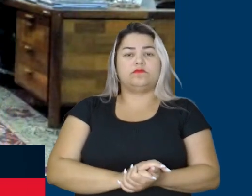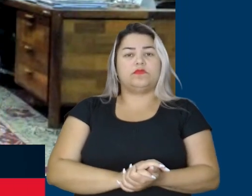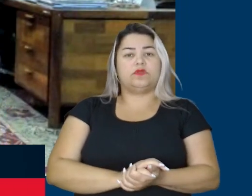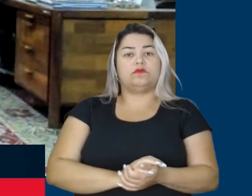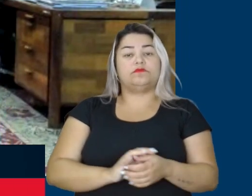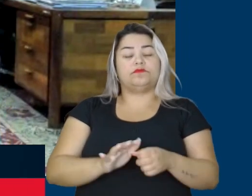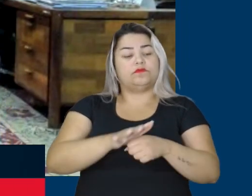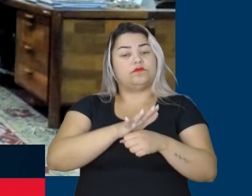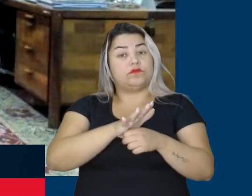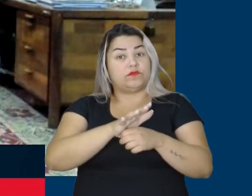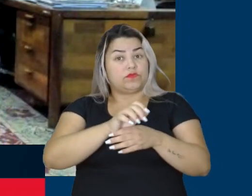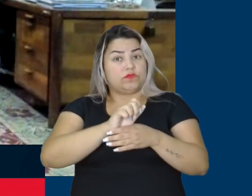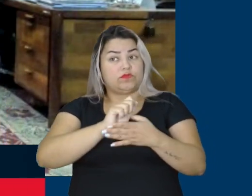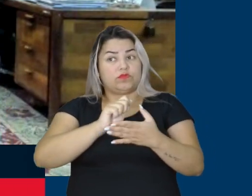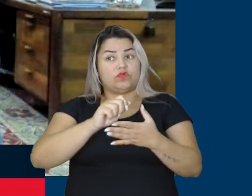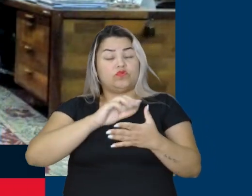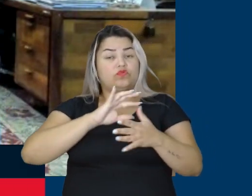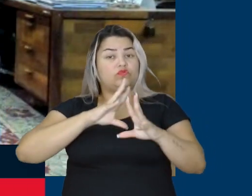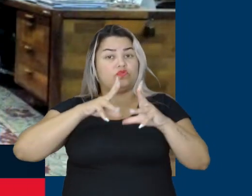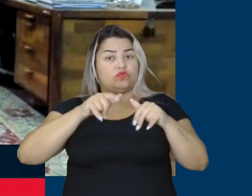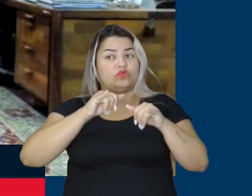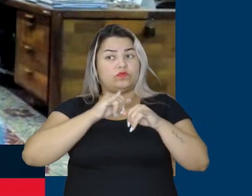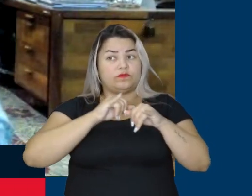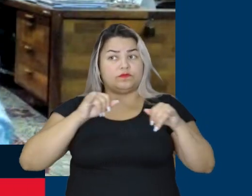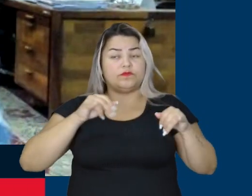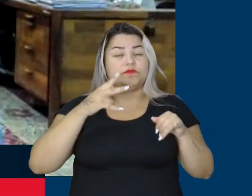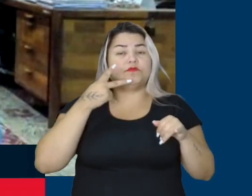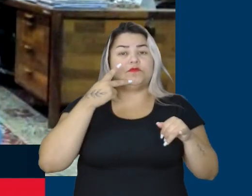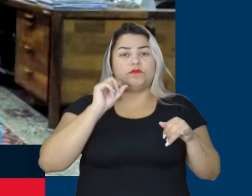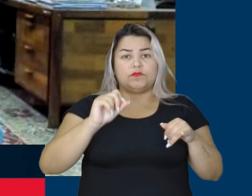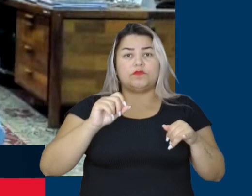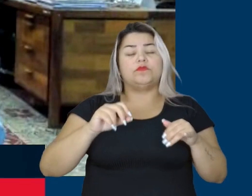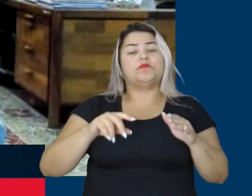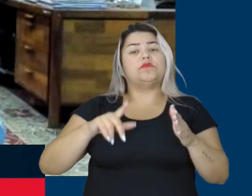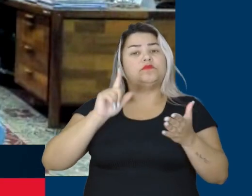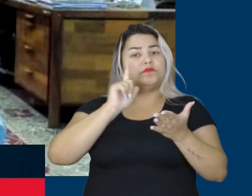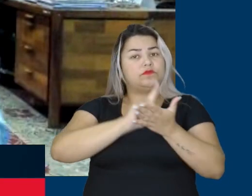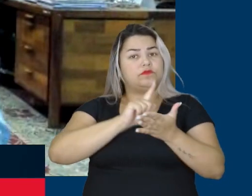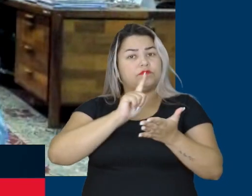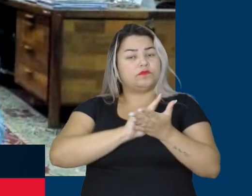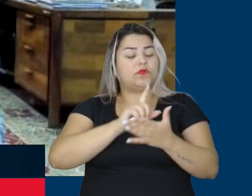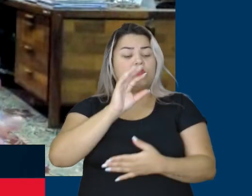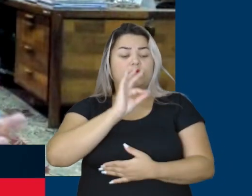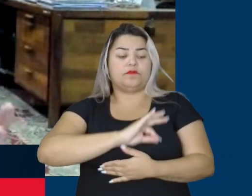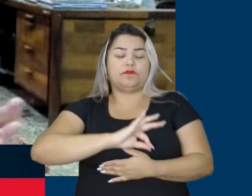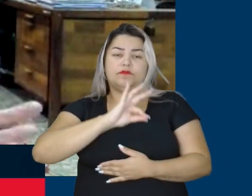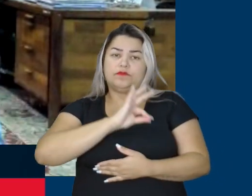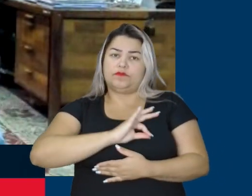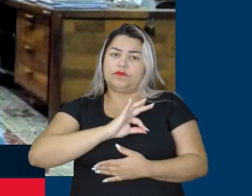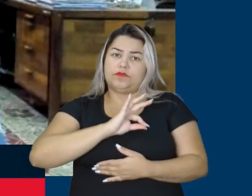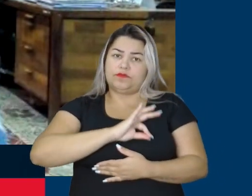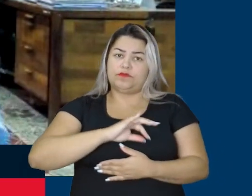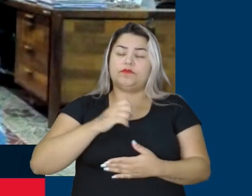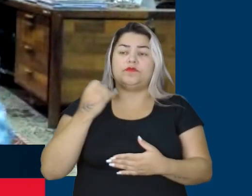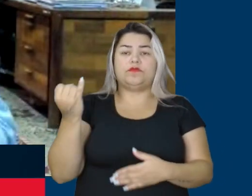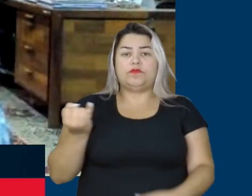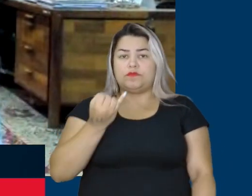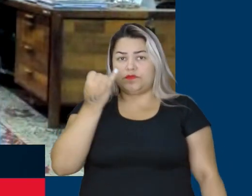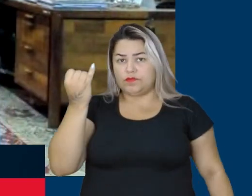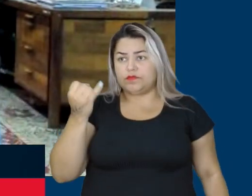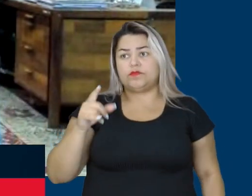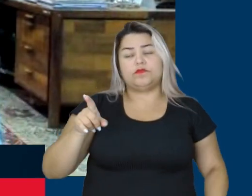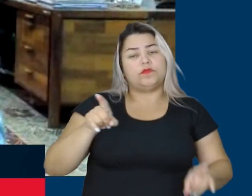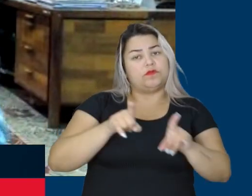preencham corretamente o conjunto de informações para a sua folha de pagamento. Essas estatísticas são fundamentais para a gente monitorar,